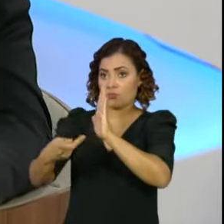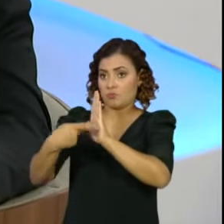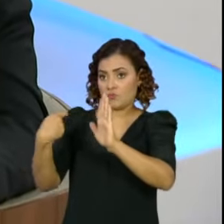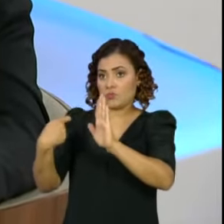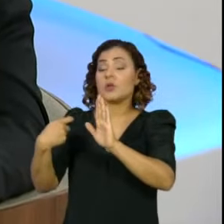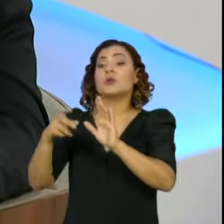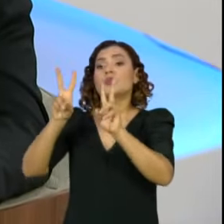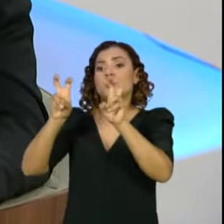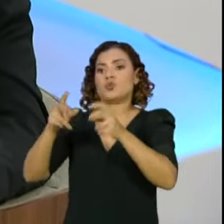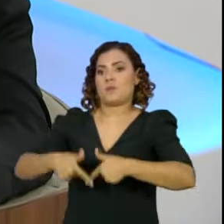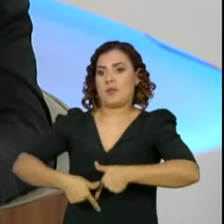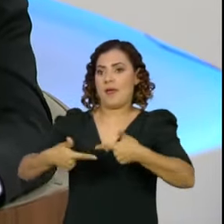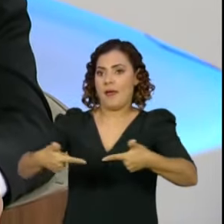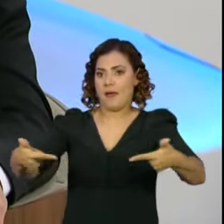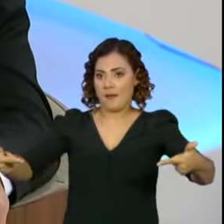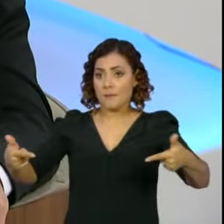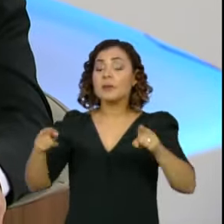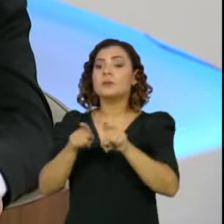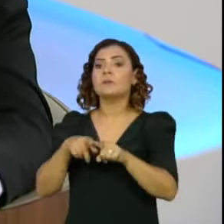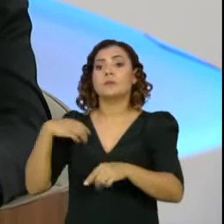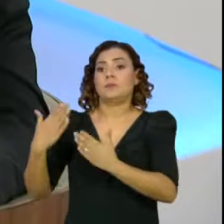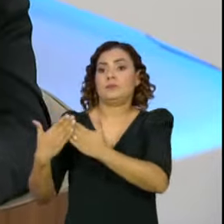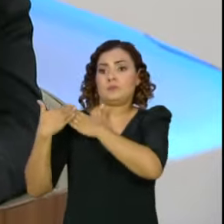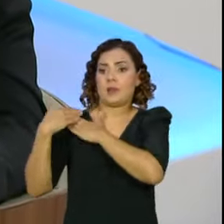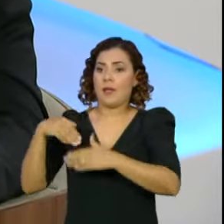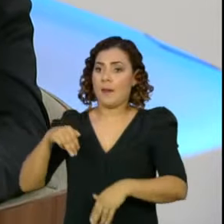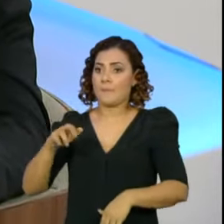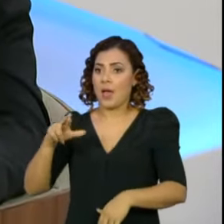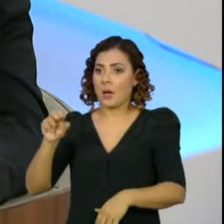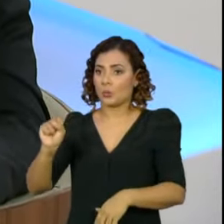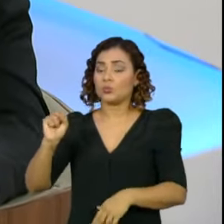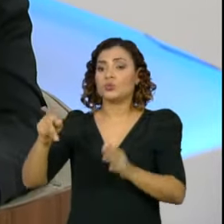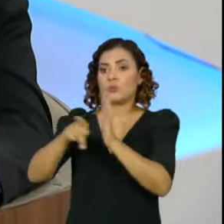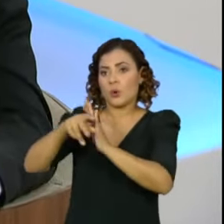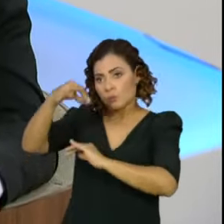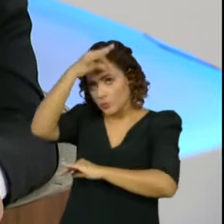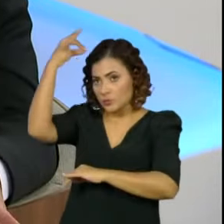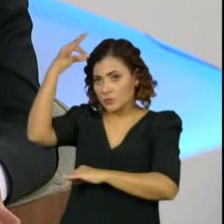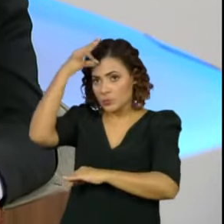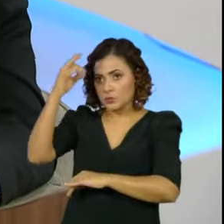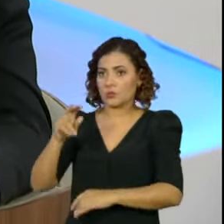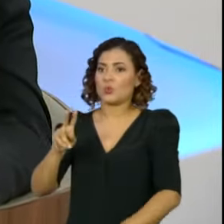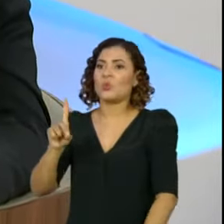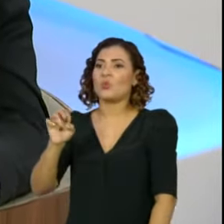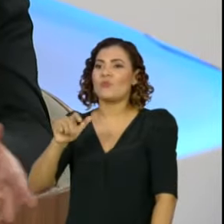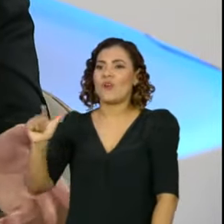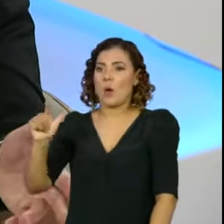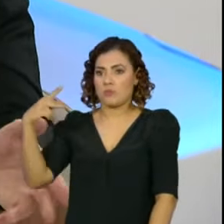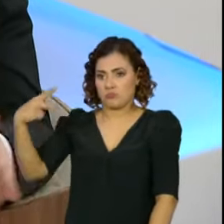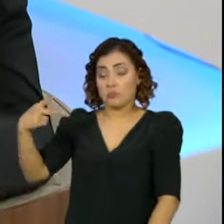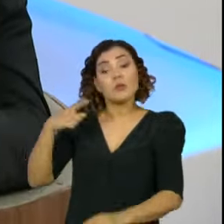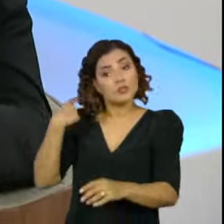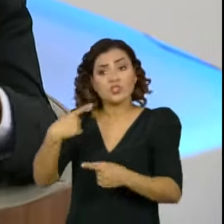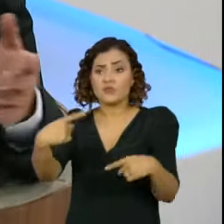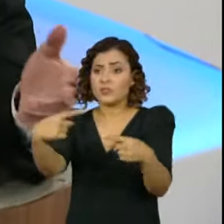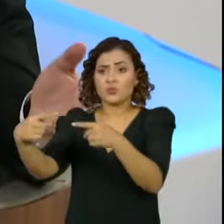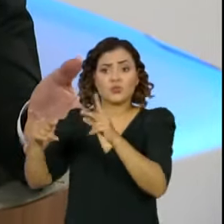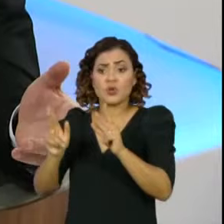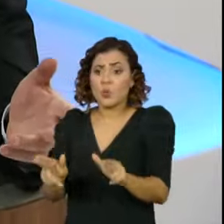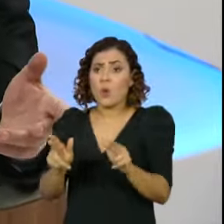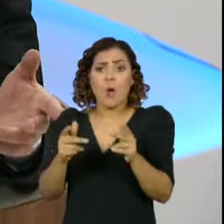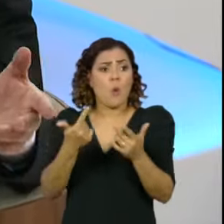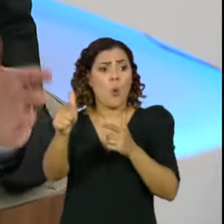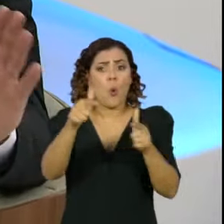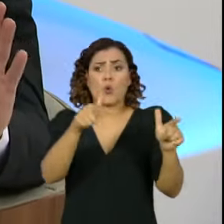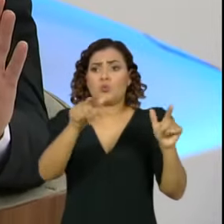armas. Já foi designado o relator, o senador Marcos Duval, do Espírito Santo, e nós vamos discutir no Colégio de Líderes, como fazemos com todas as outras